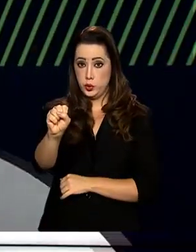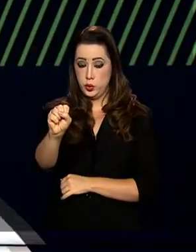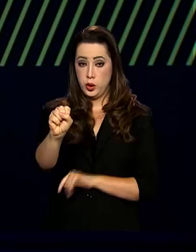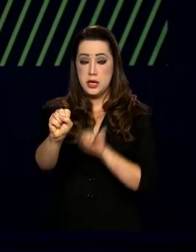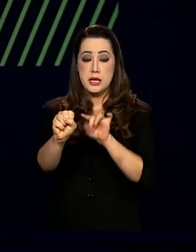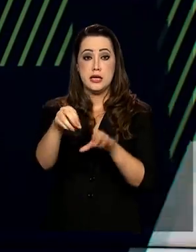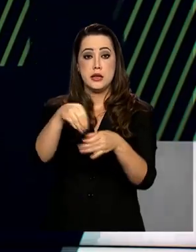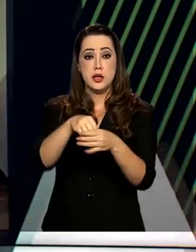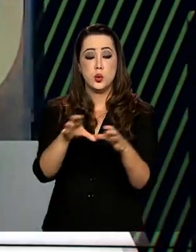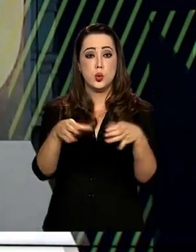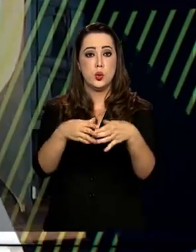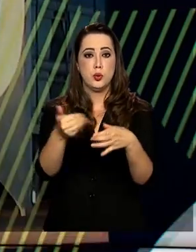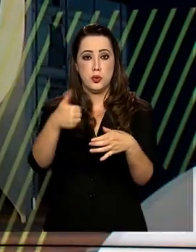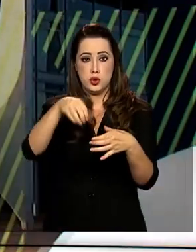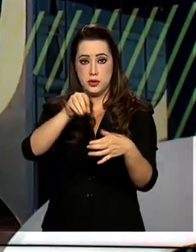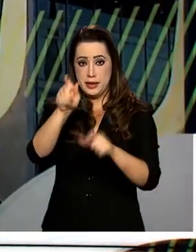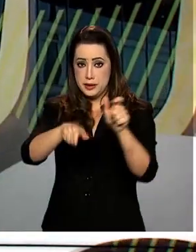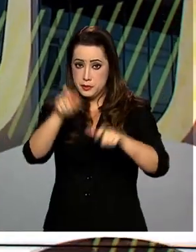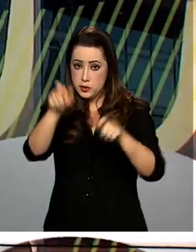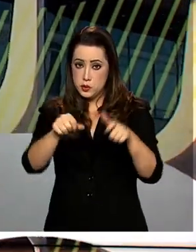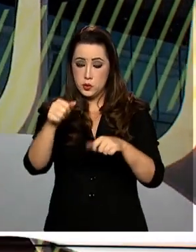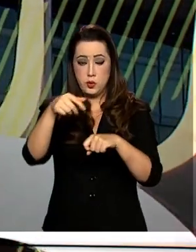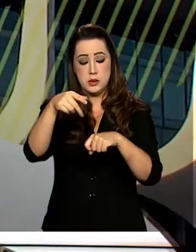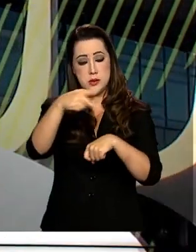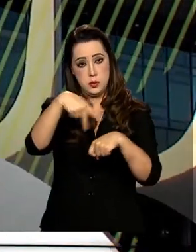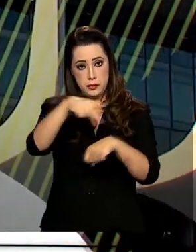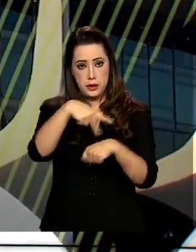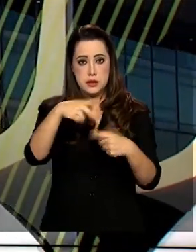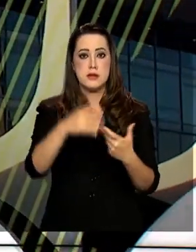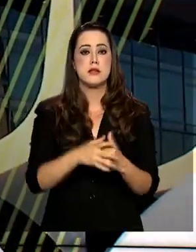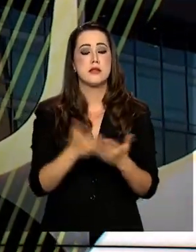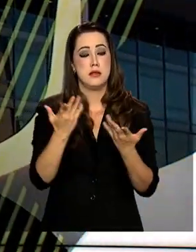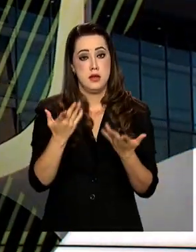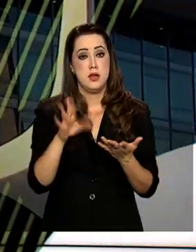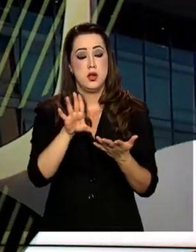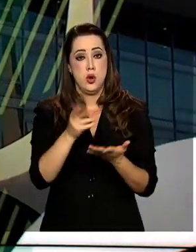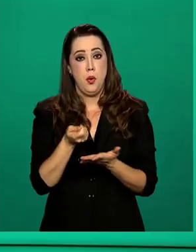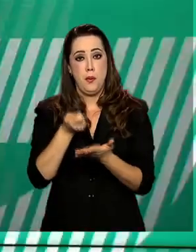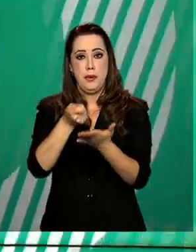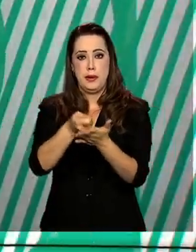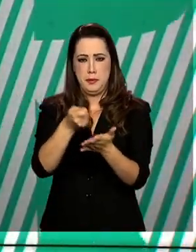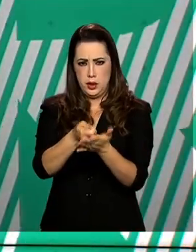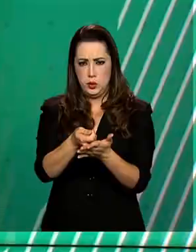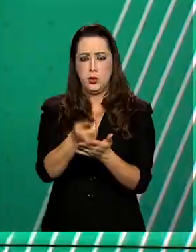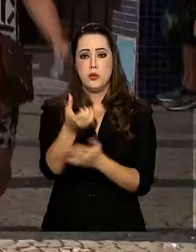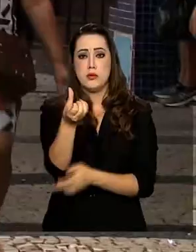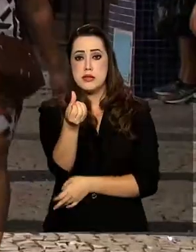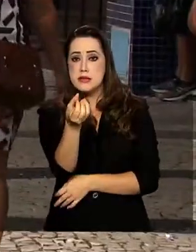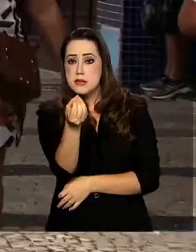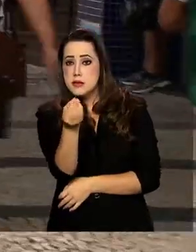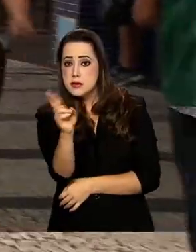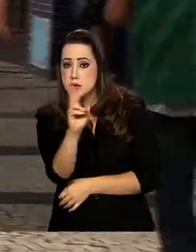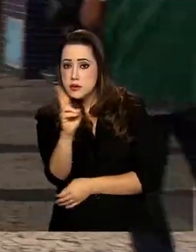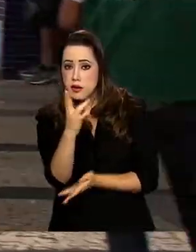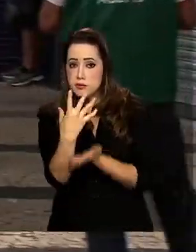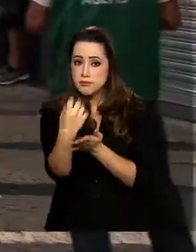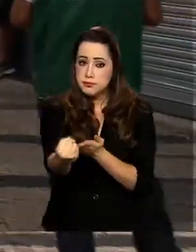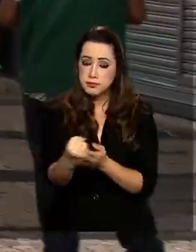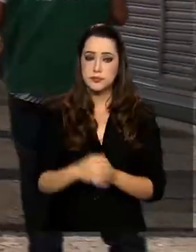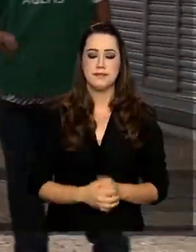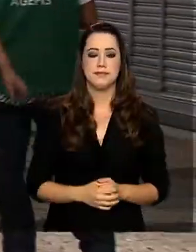A maior parte dos recursos liberada pagou o auxílio emergencial de 600 reais. Mais de